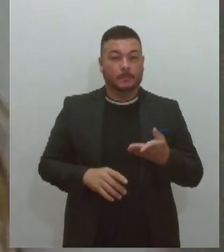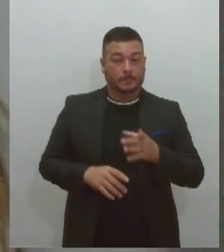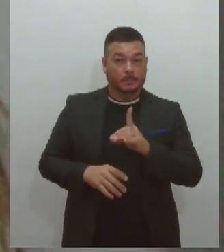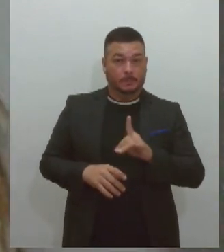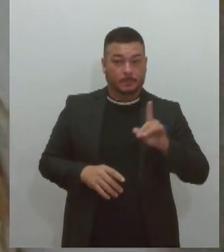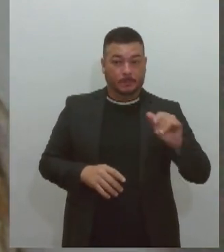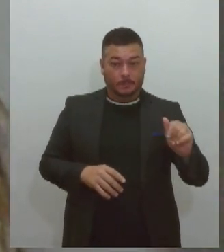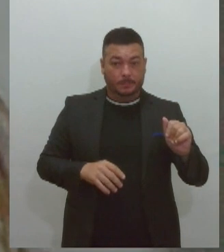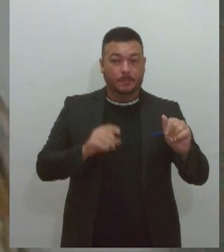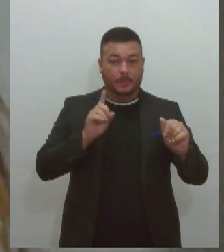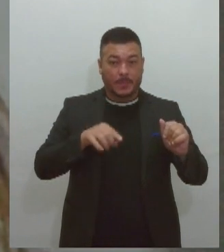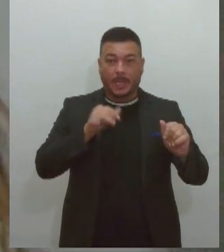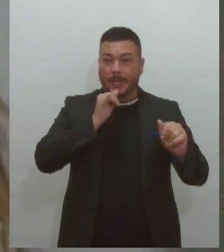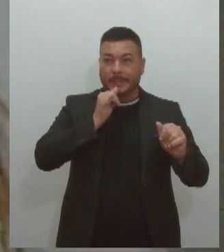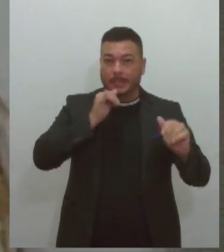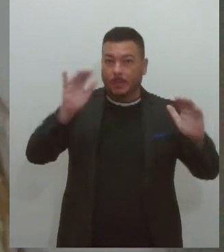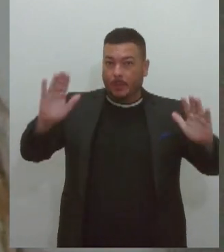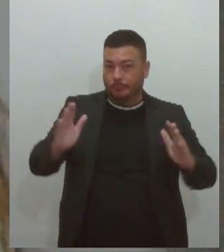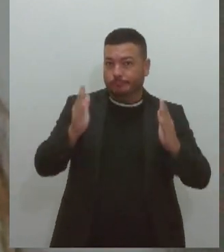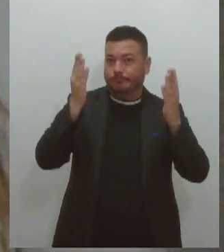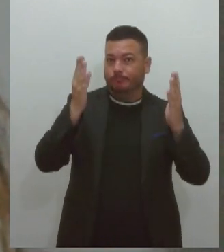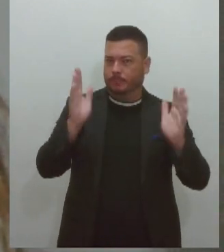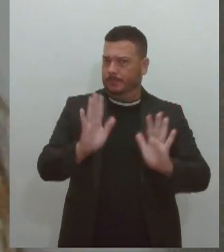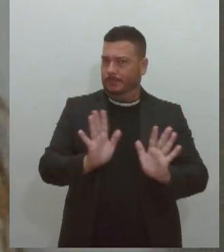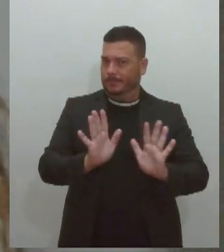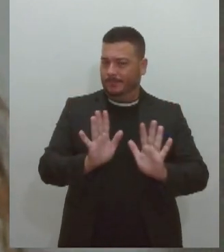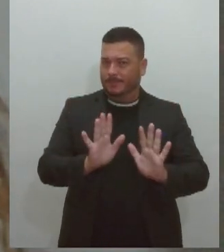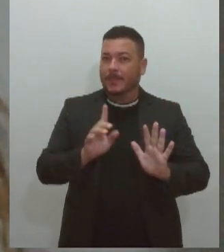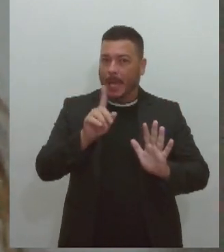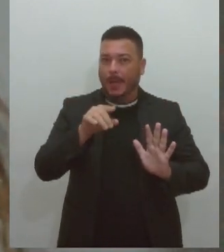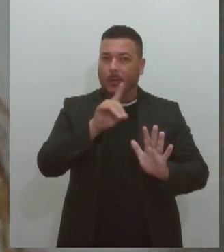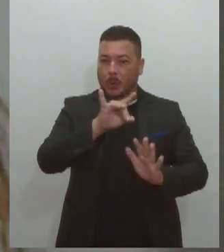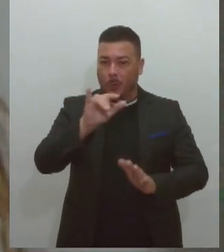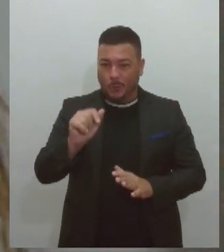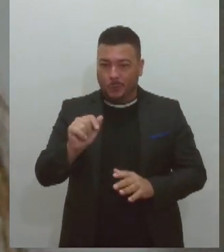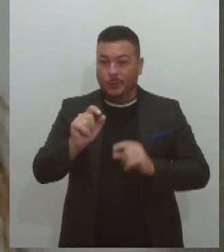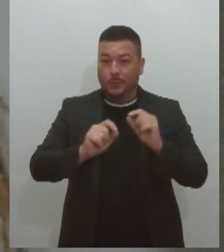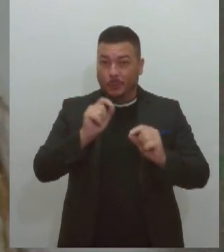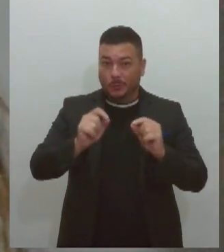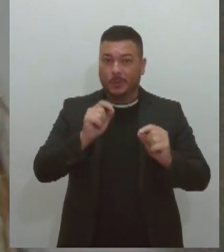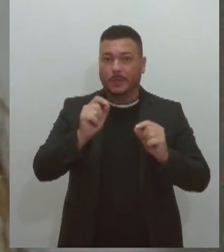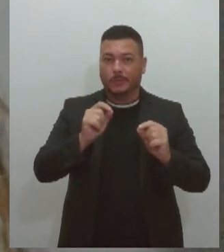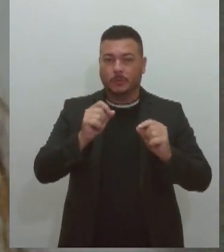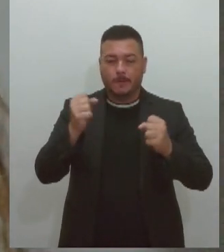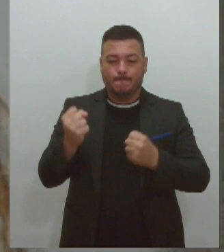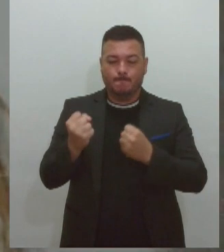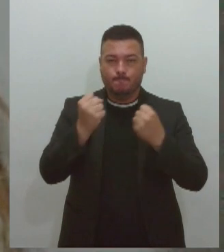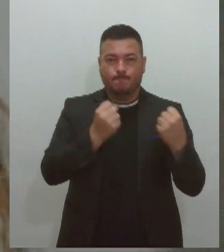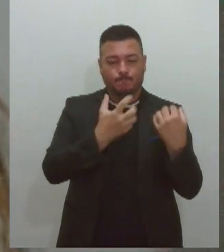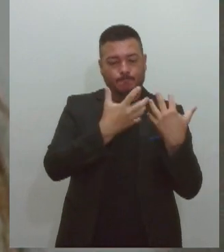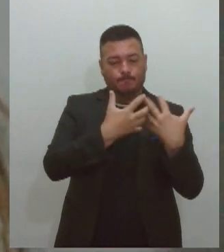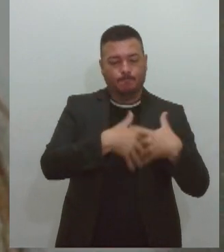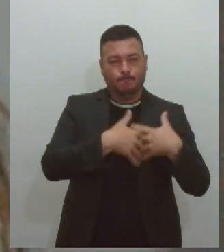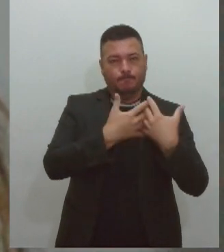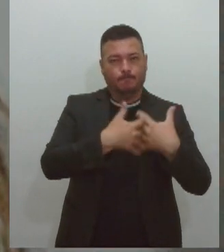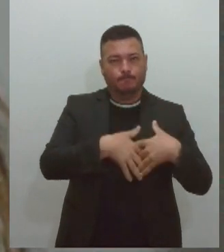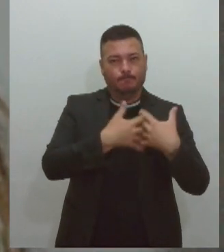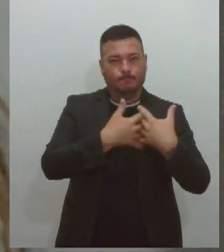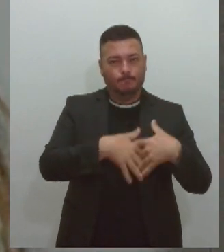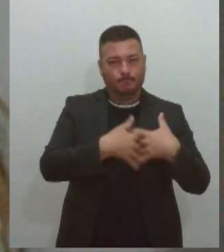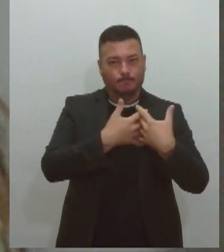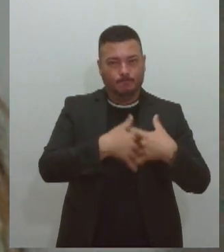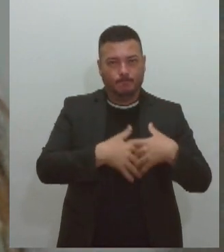data de comemoração, né? Ela é uma data de fortalecimento de todos nós,